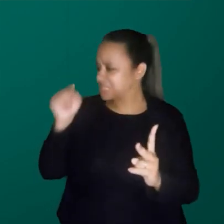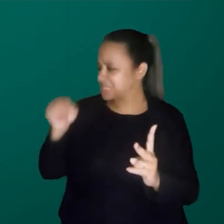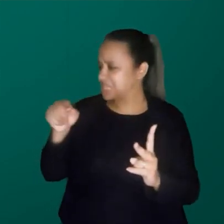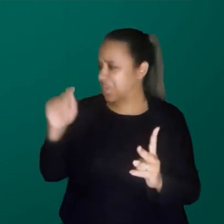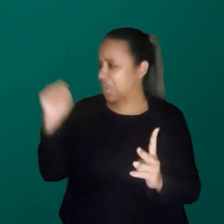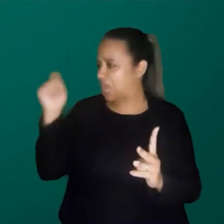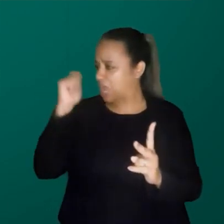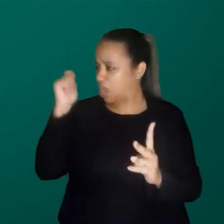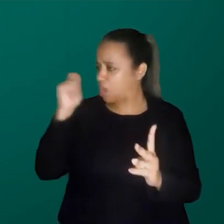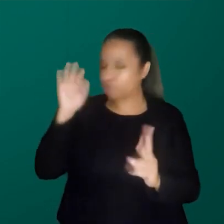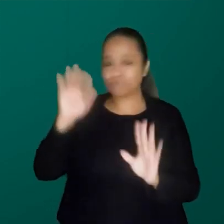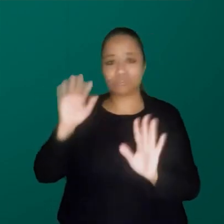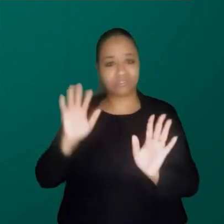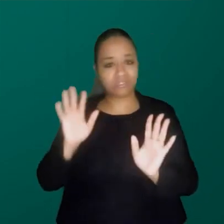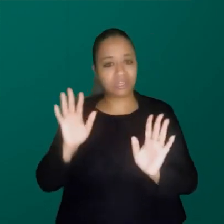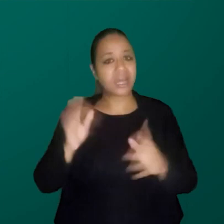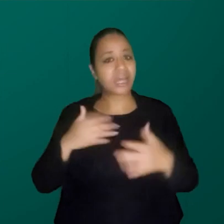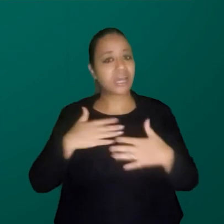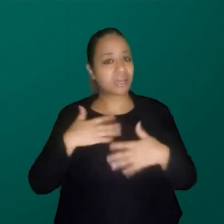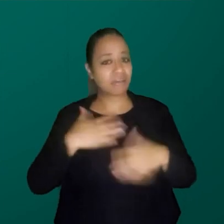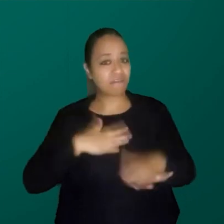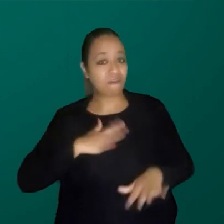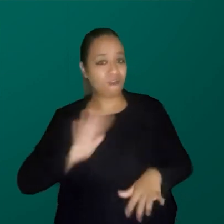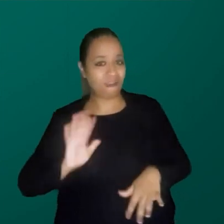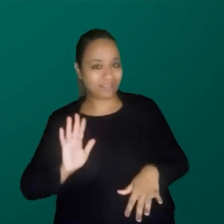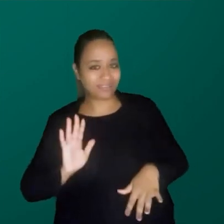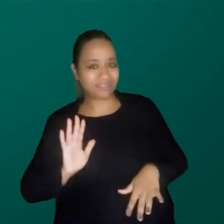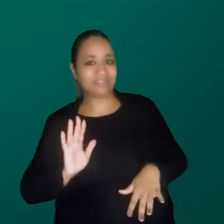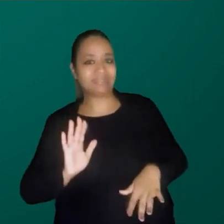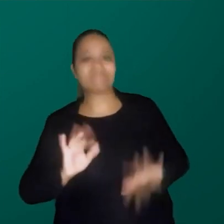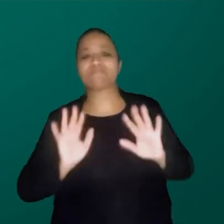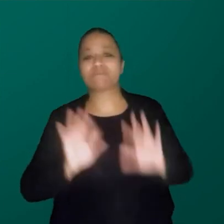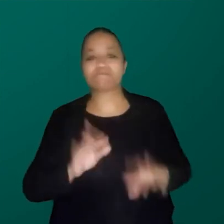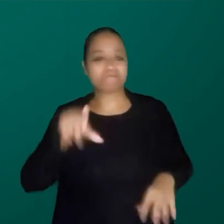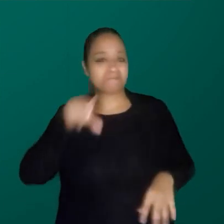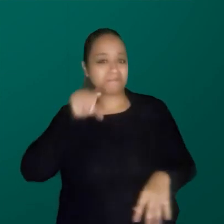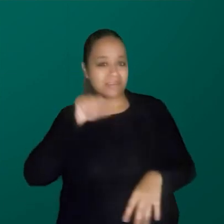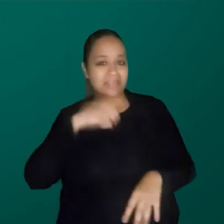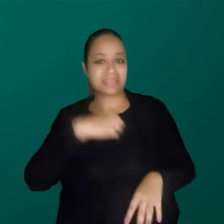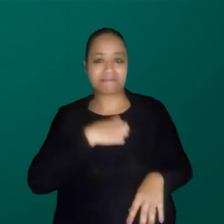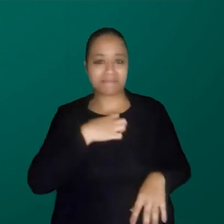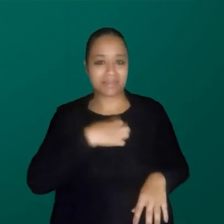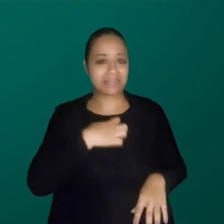gente, faço todo um trabalho para que isso não apareça, e aí eles vêm e ficam falando,